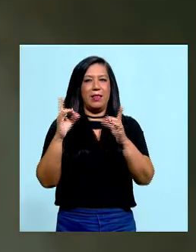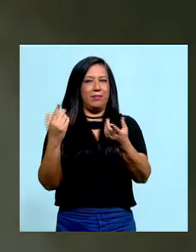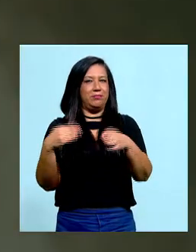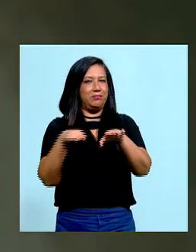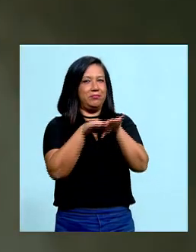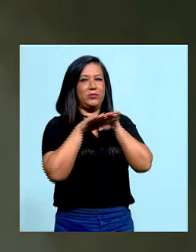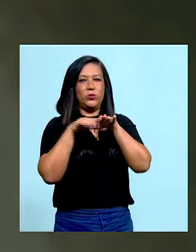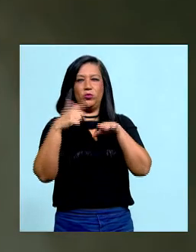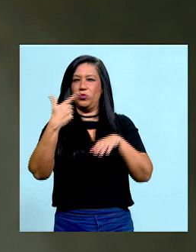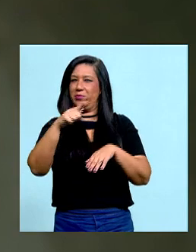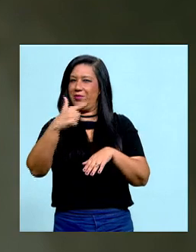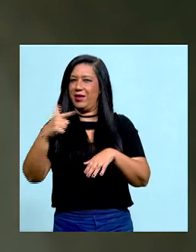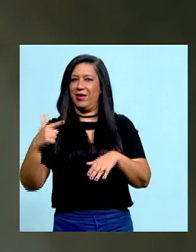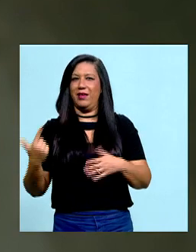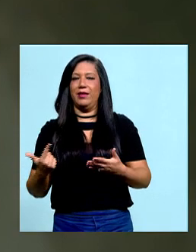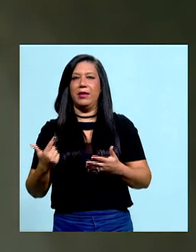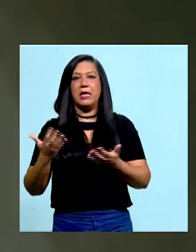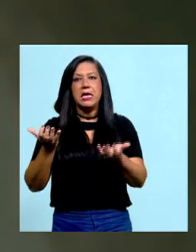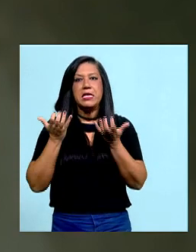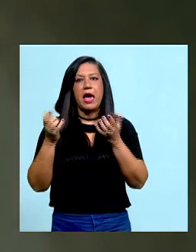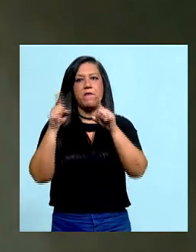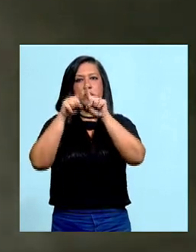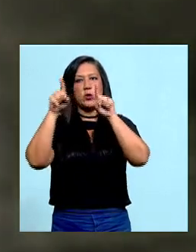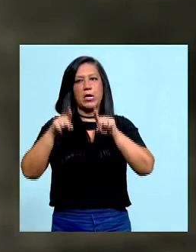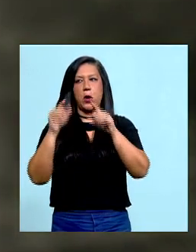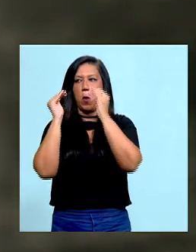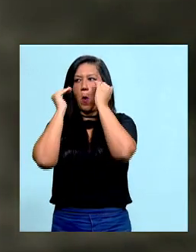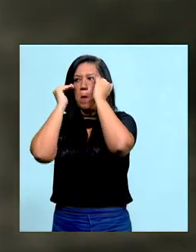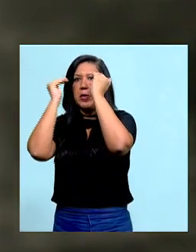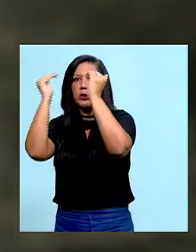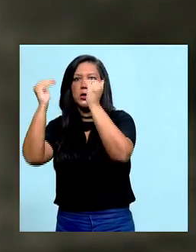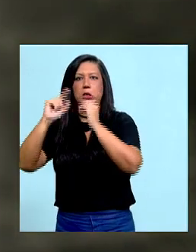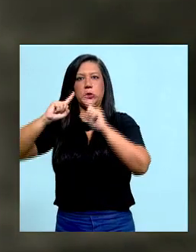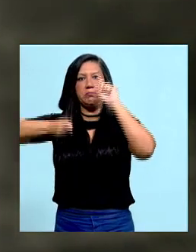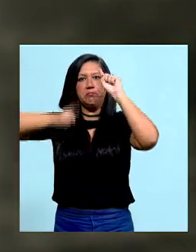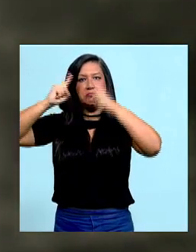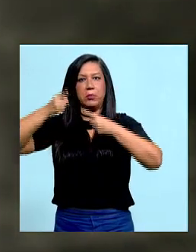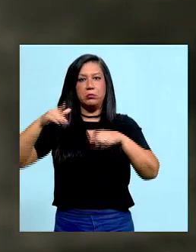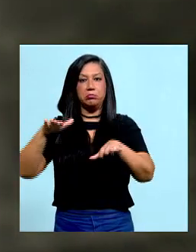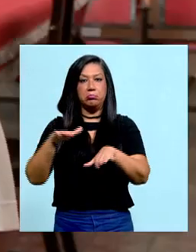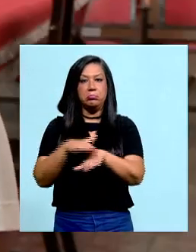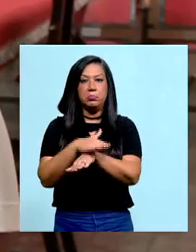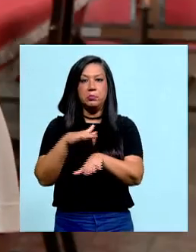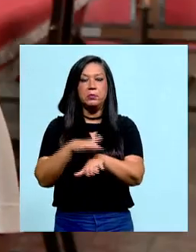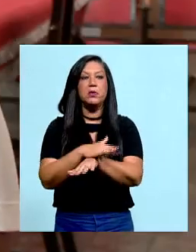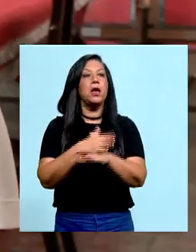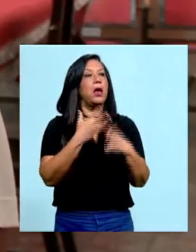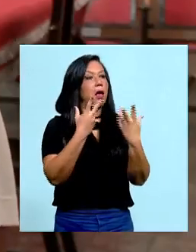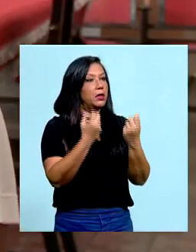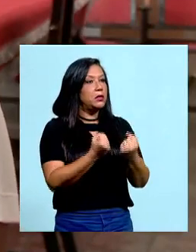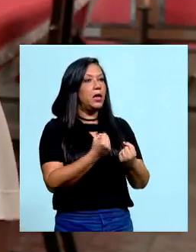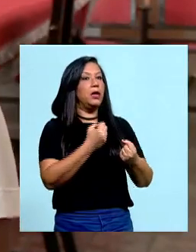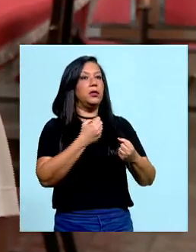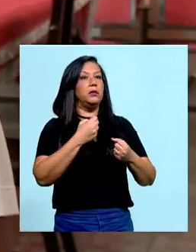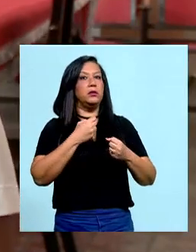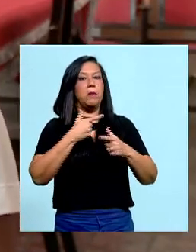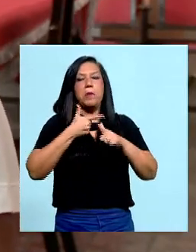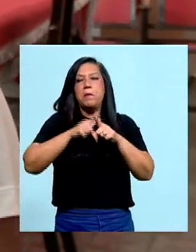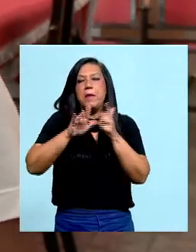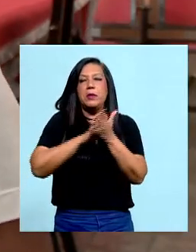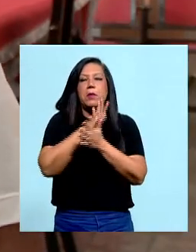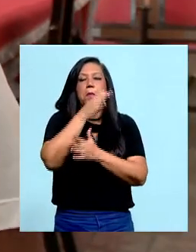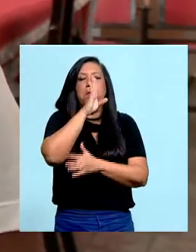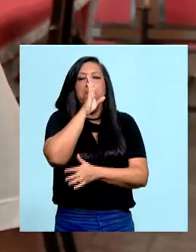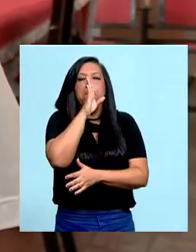pretende ter um trabalhador que seja obediente, que seja extremamente subseviente, que não dê caos e problemas,